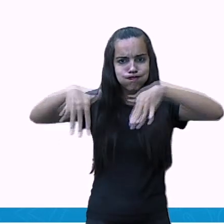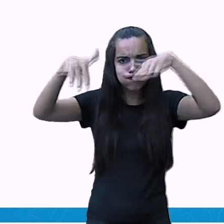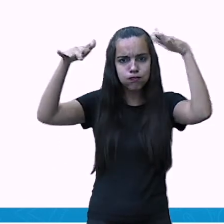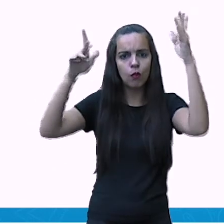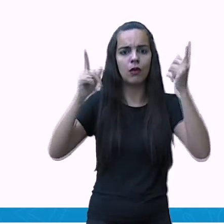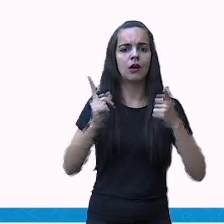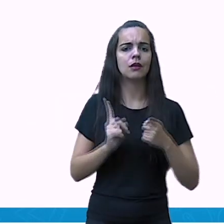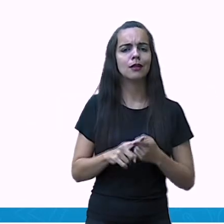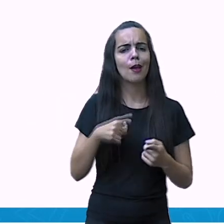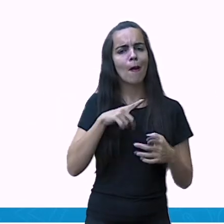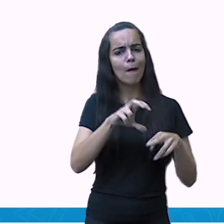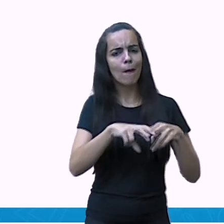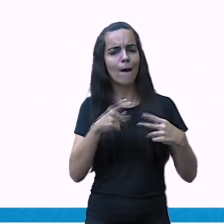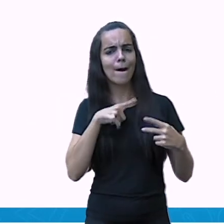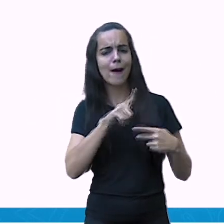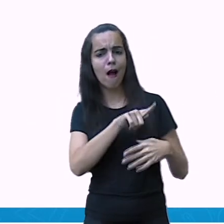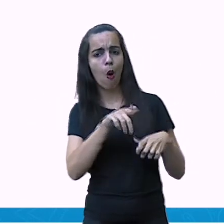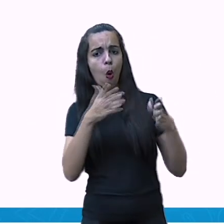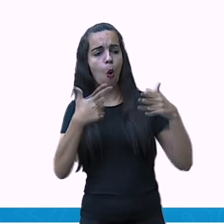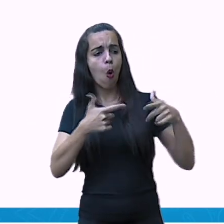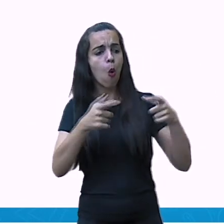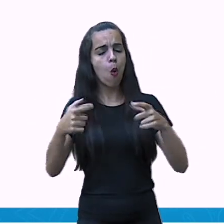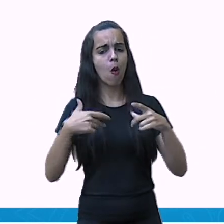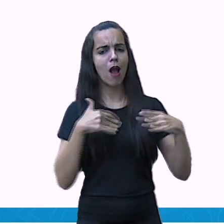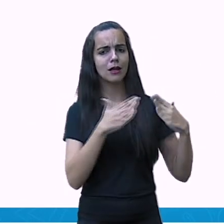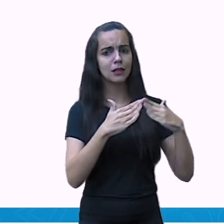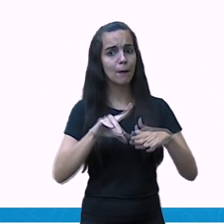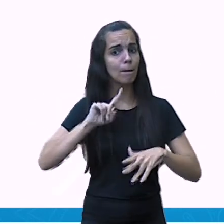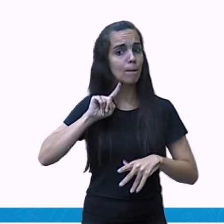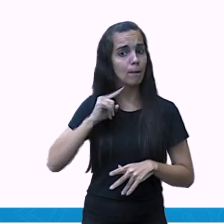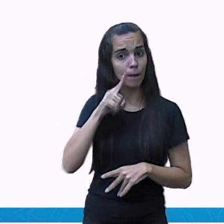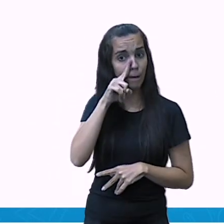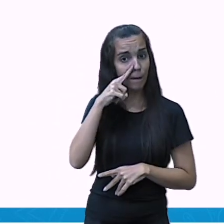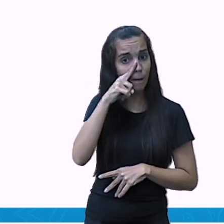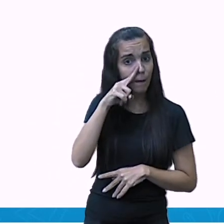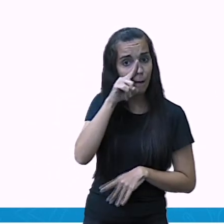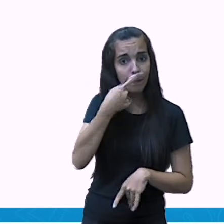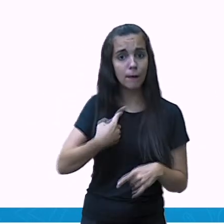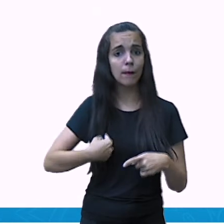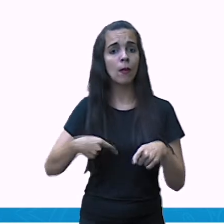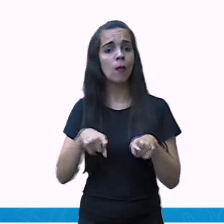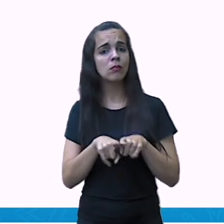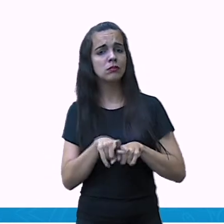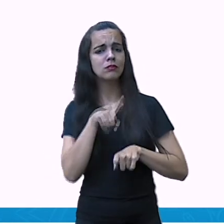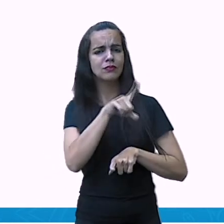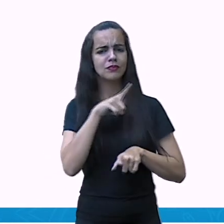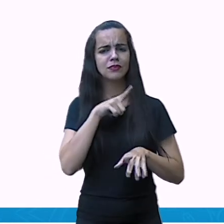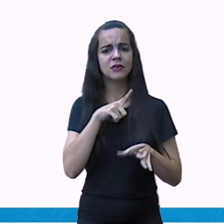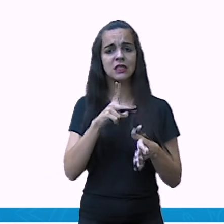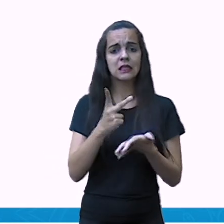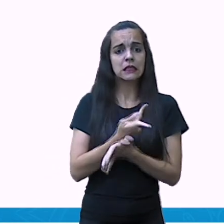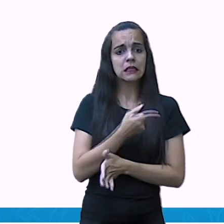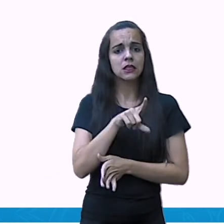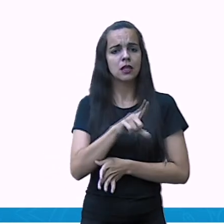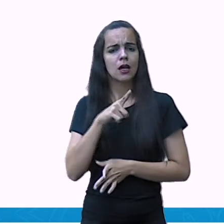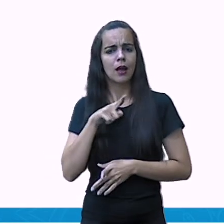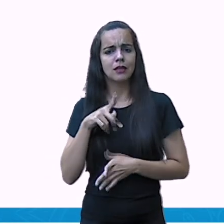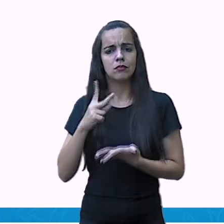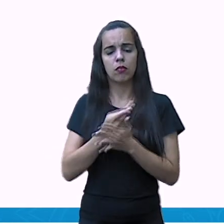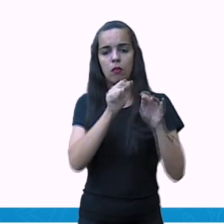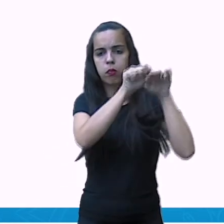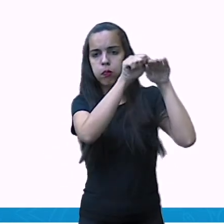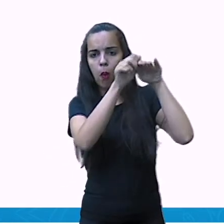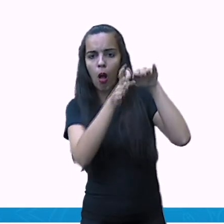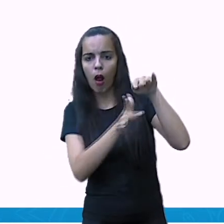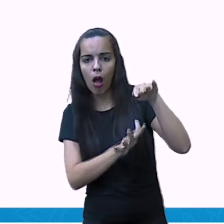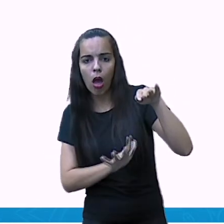Além dos problemas relacionados às enchentes e às ocupações de áreas de risco, que provocam deslizamentos e